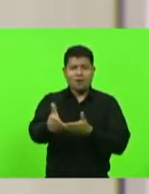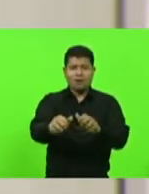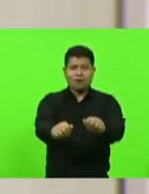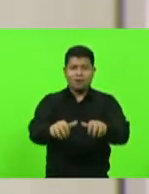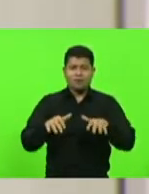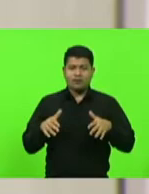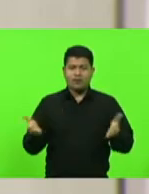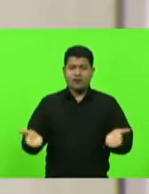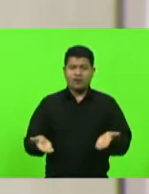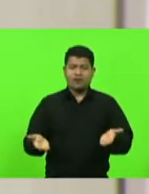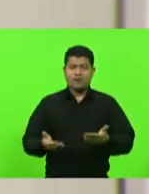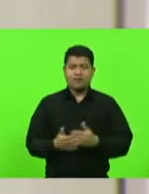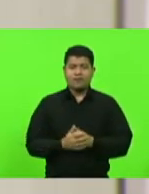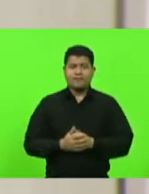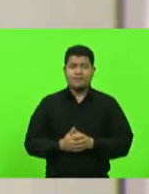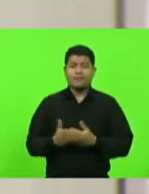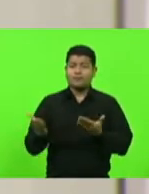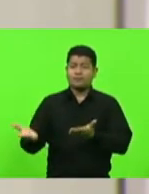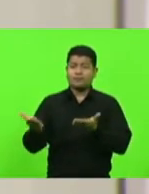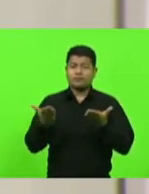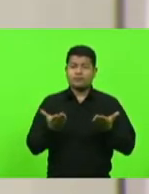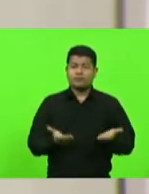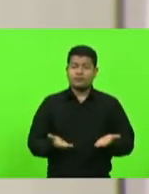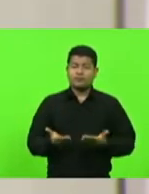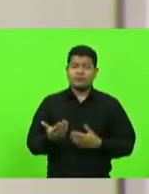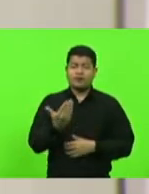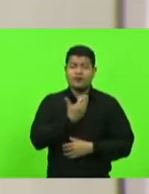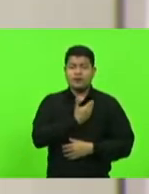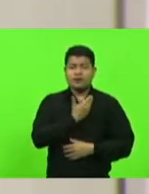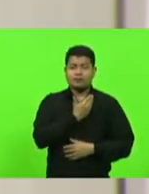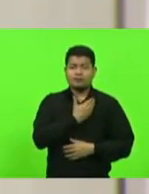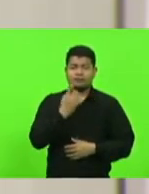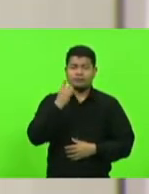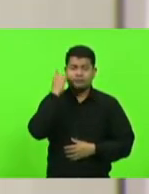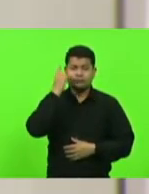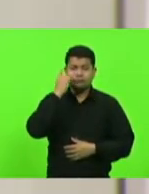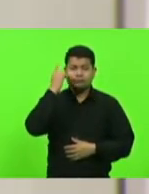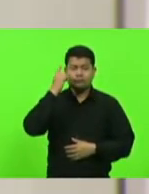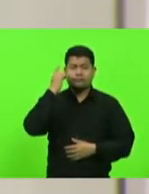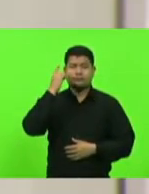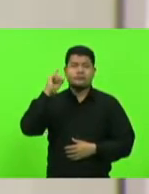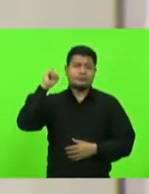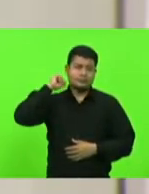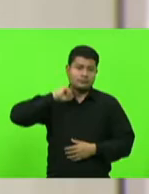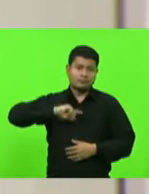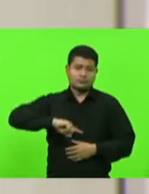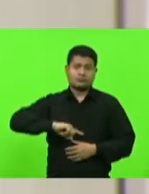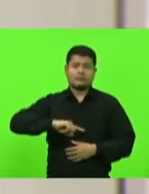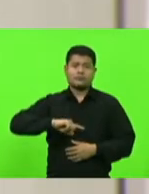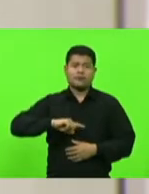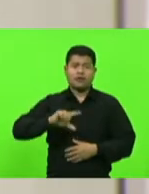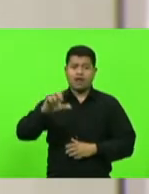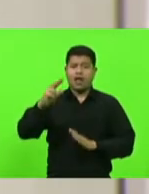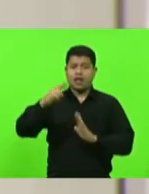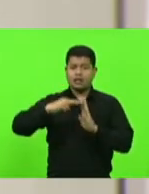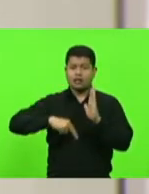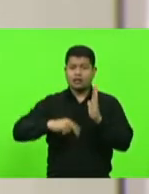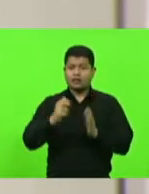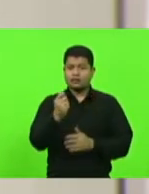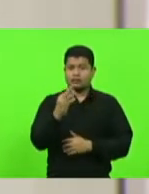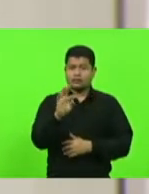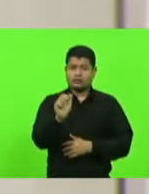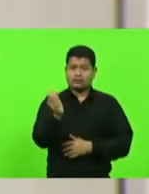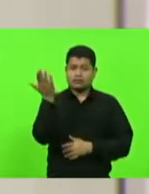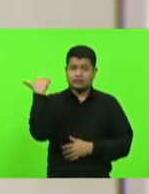sessão. Eu convido o nosso colega, deputado Silvio Drevich, para que proceda a leitura da ata da